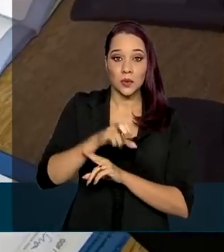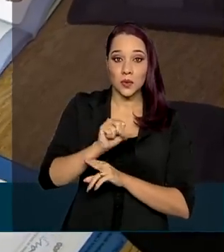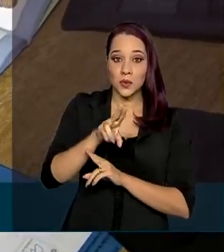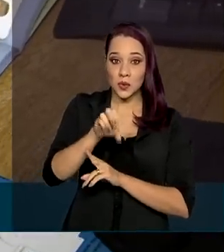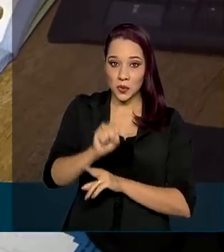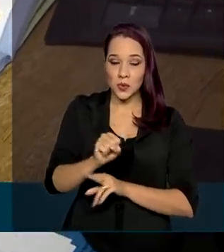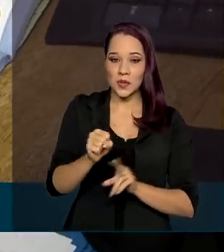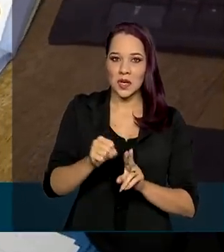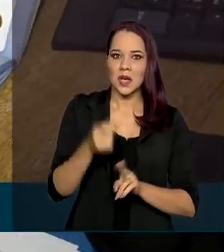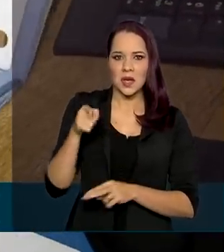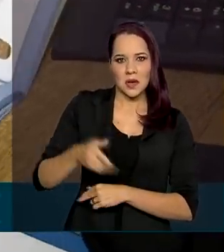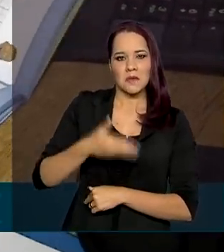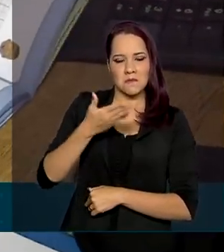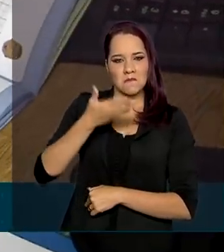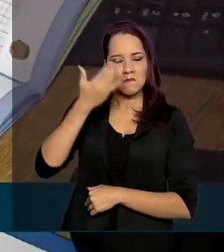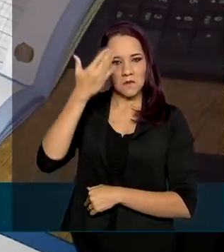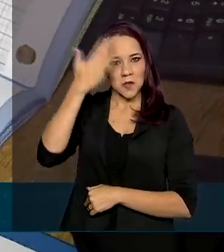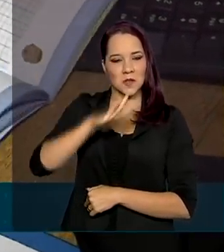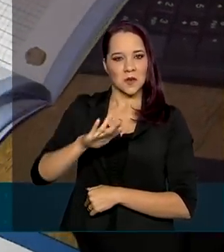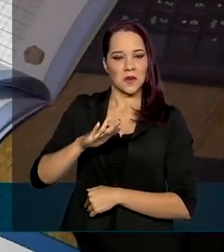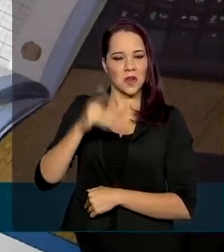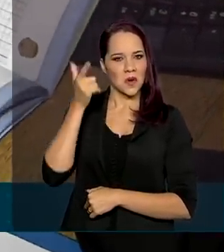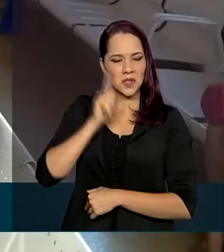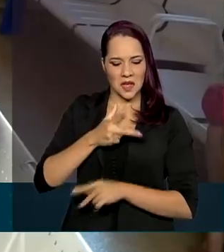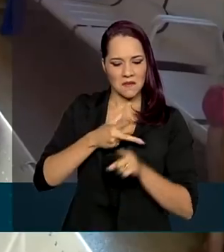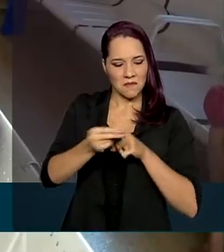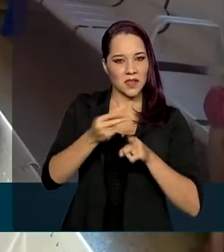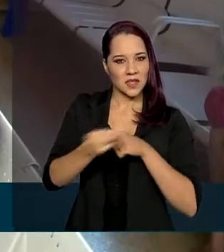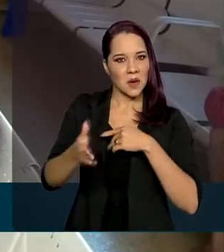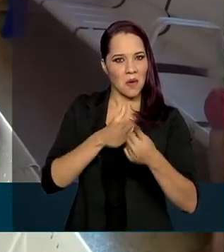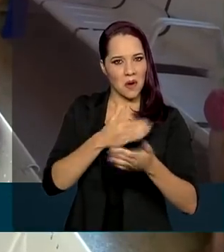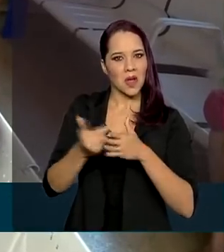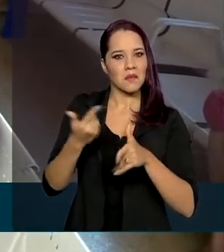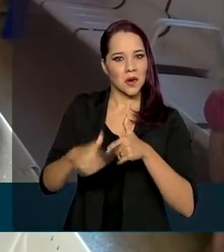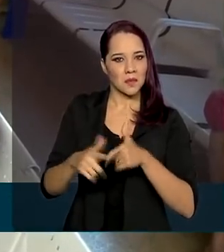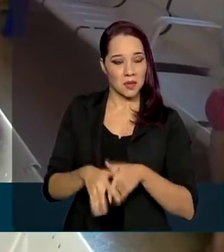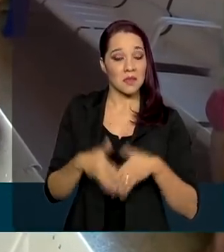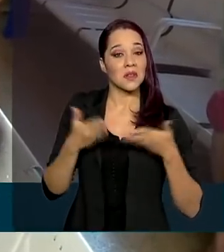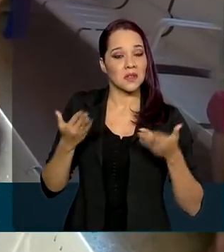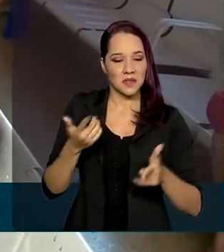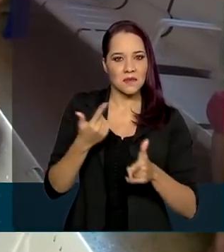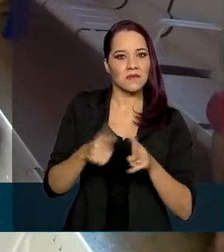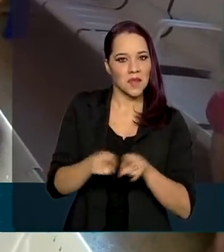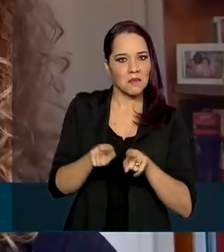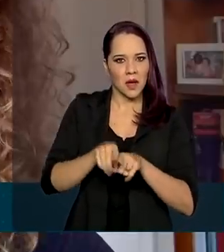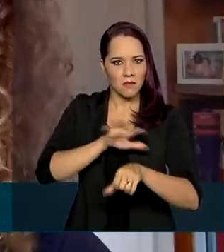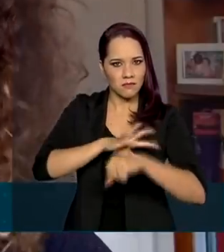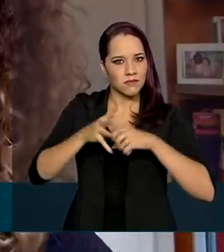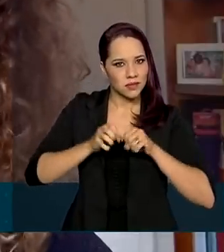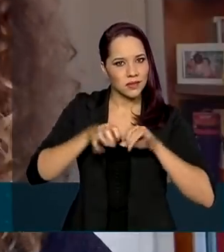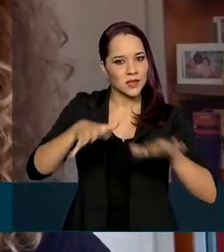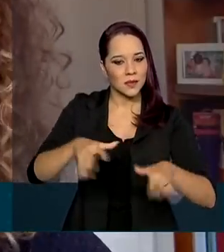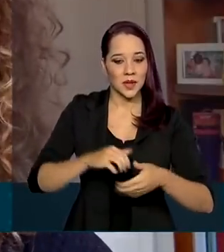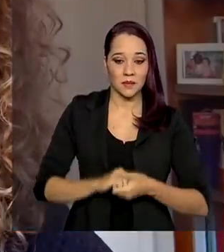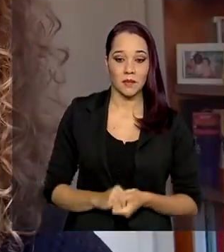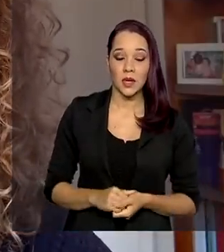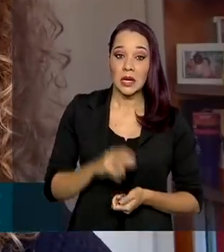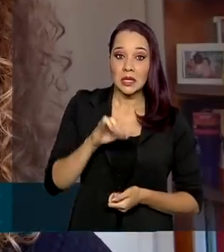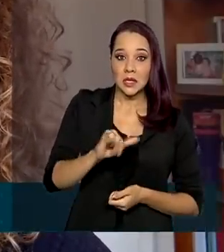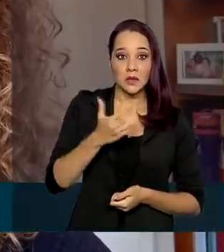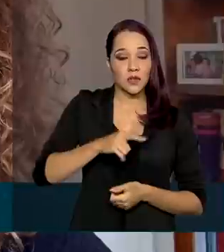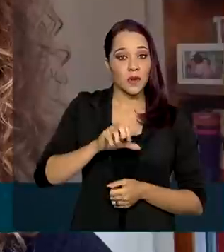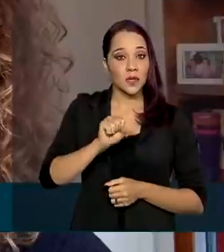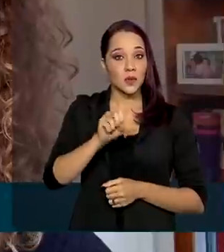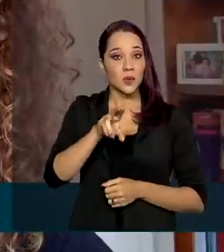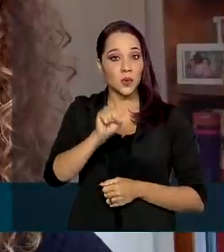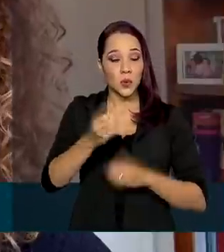o sistema mostrou que sobrevive a qualquer percalço, inclusive a uma pandemia global. Se não fosse o Sistema Único de Saúde